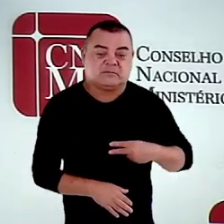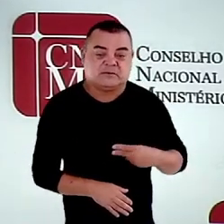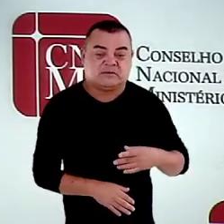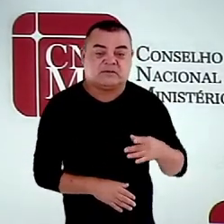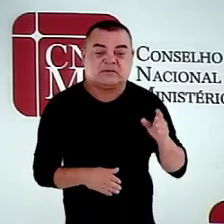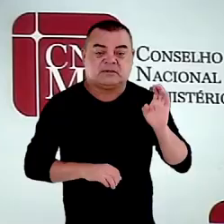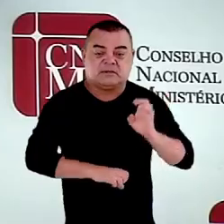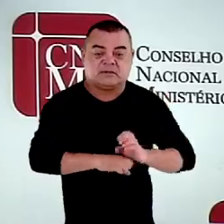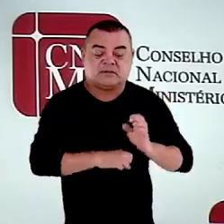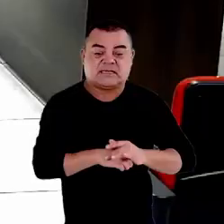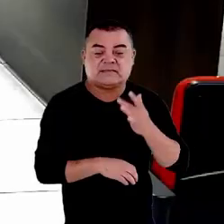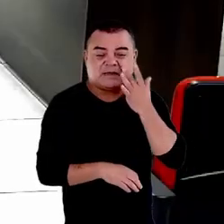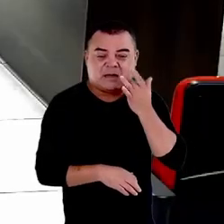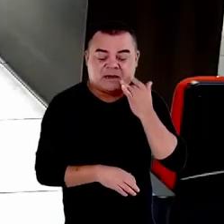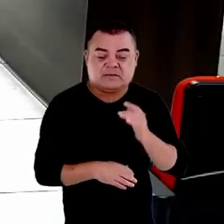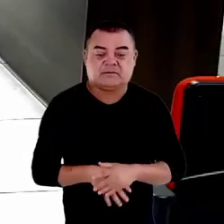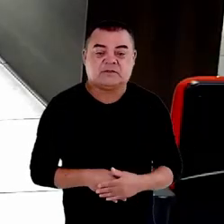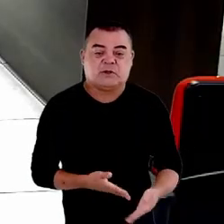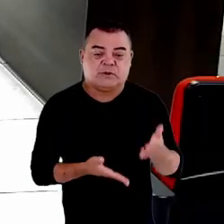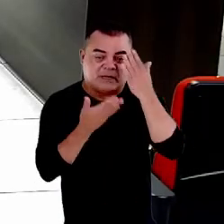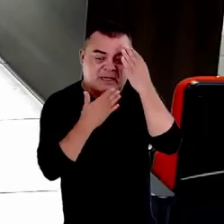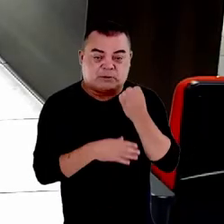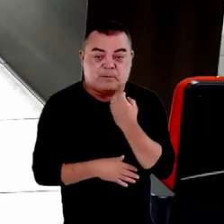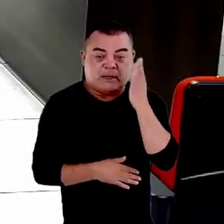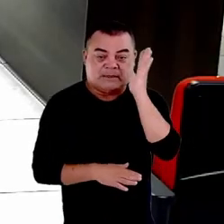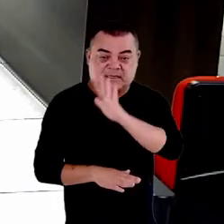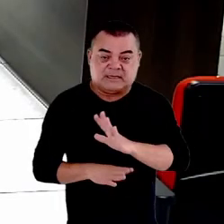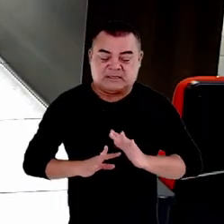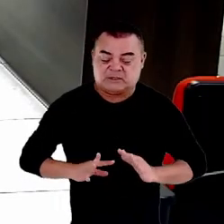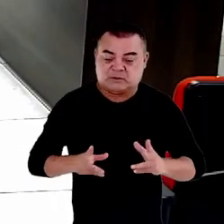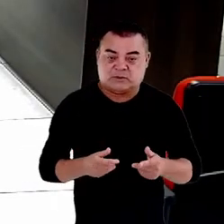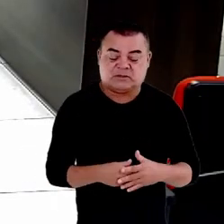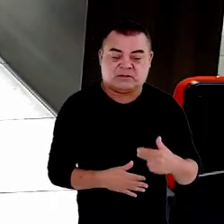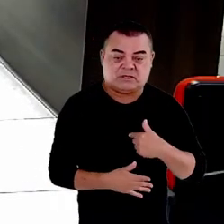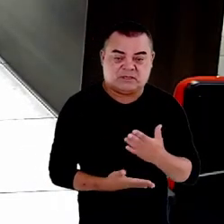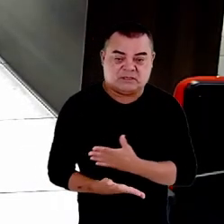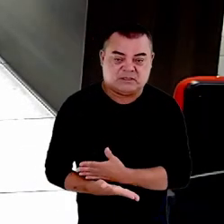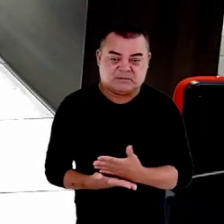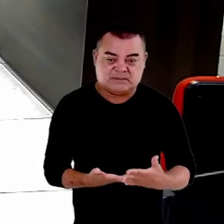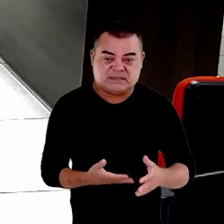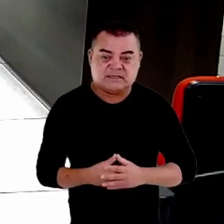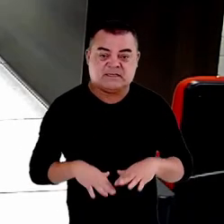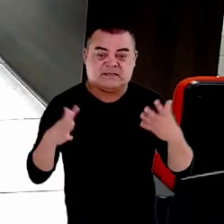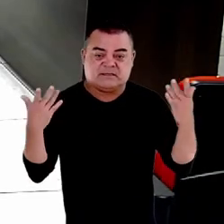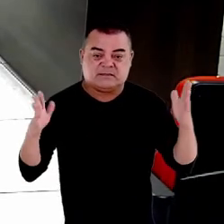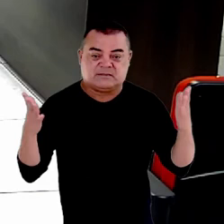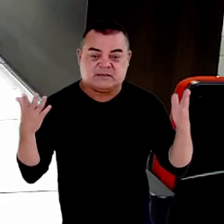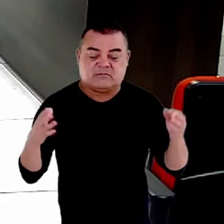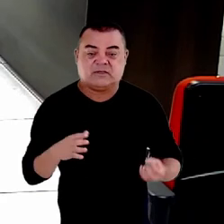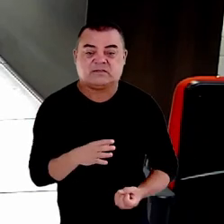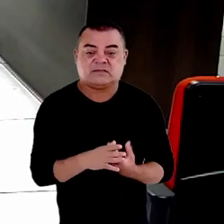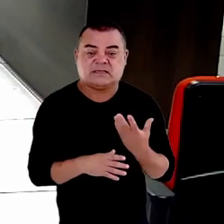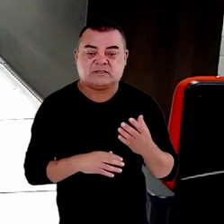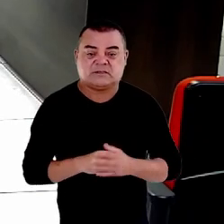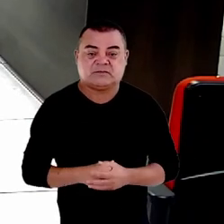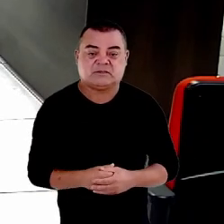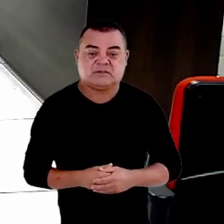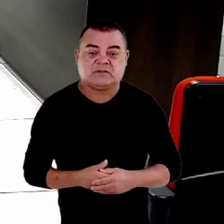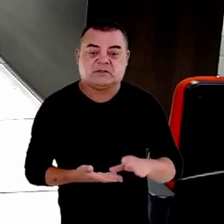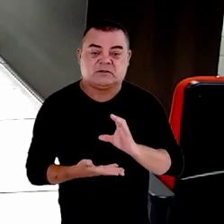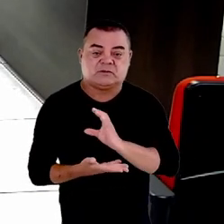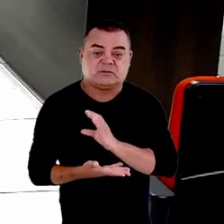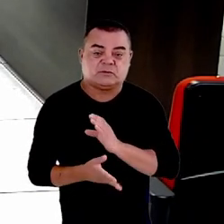Ceará muito obrigado boa tarde a todos e a todas eu queria inicialmente saudar a iniciativa do conselheiro